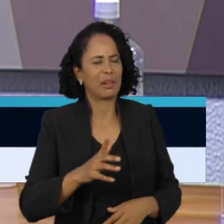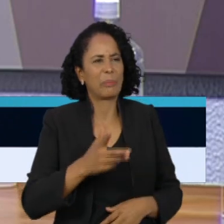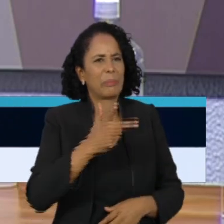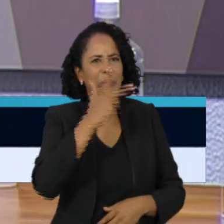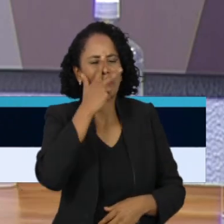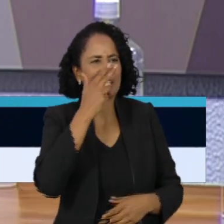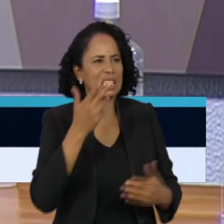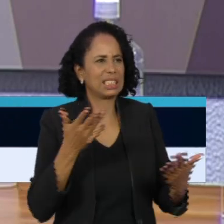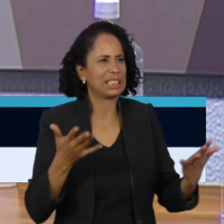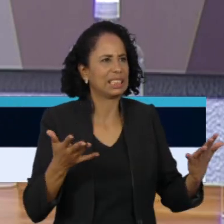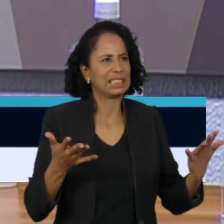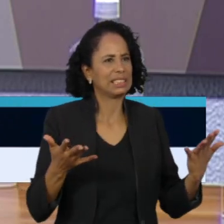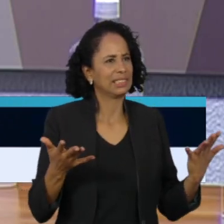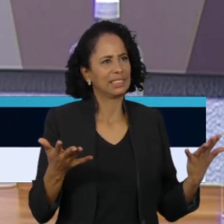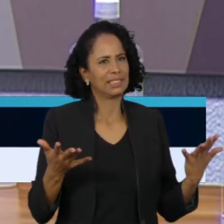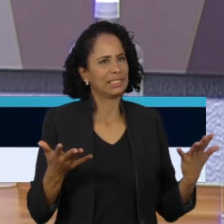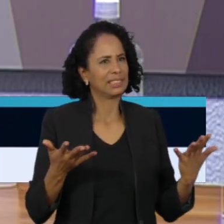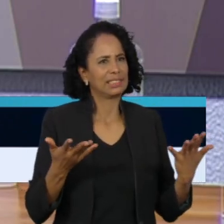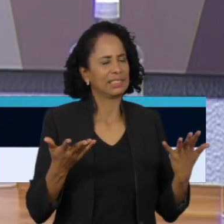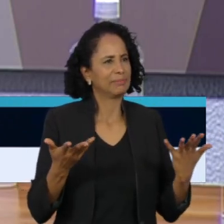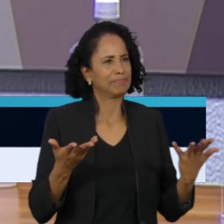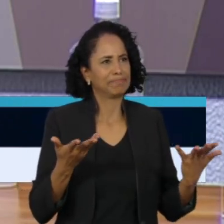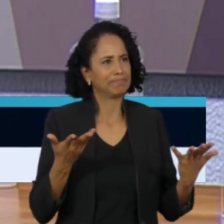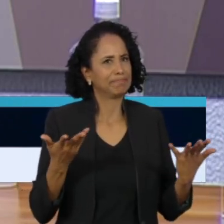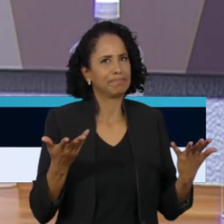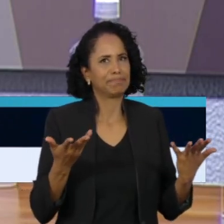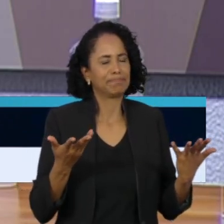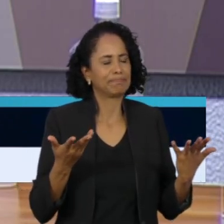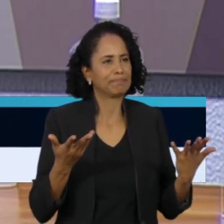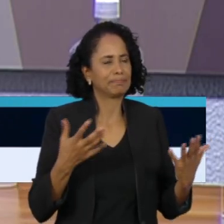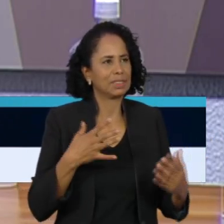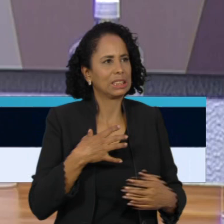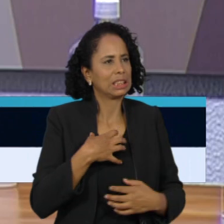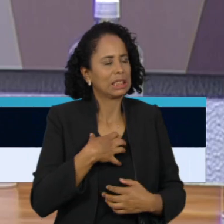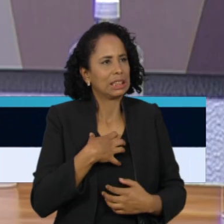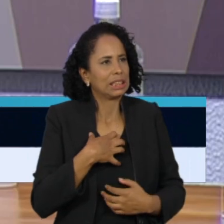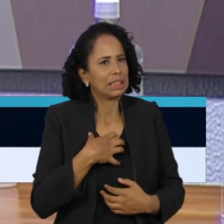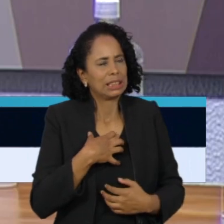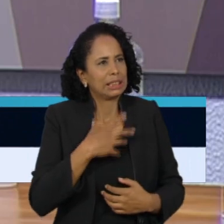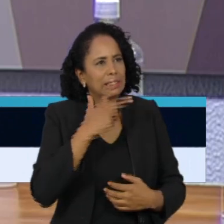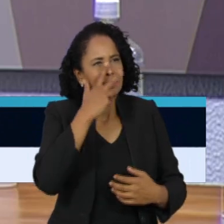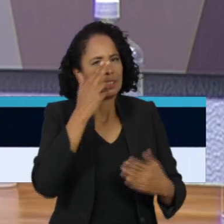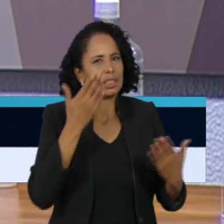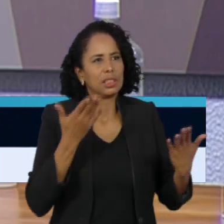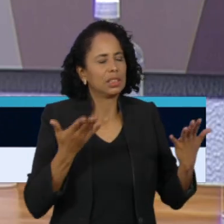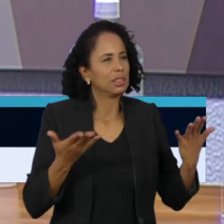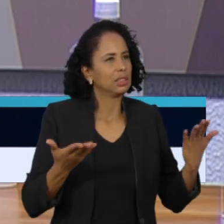quase que